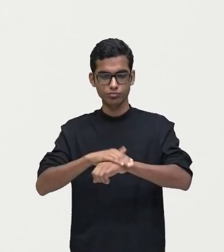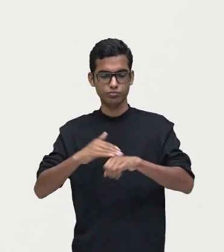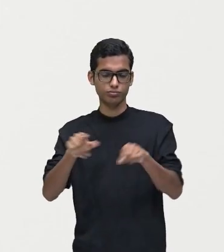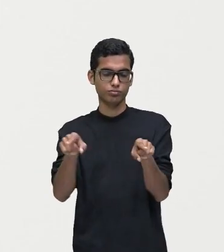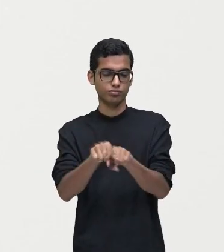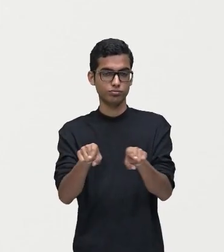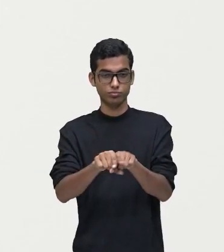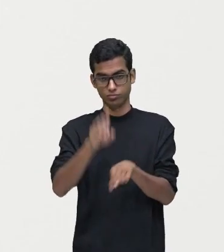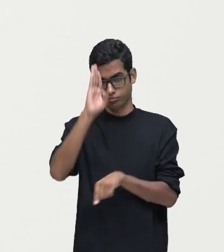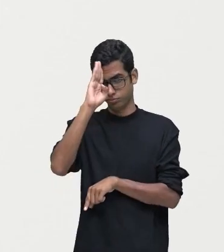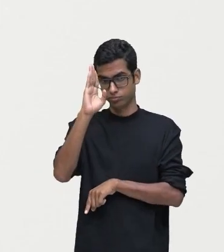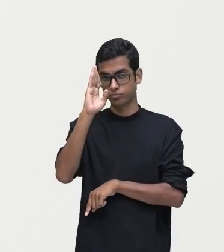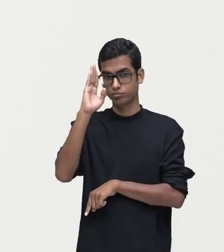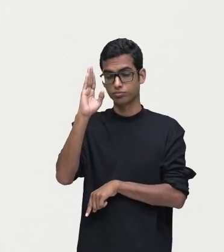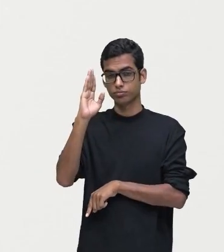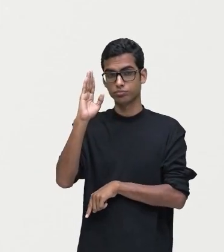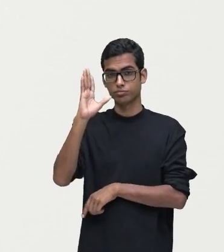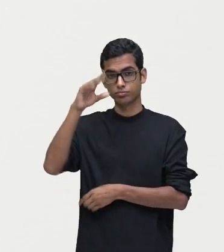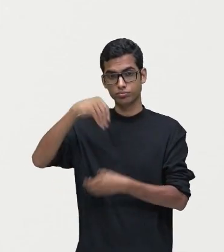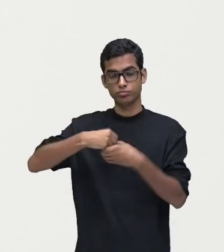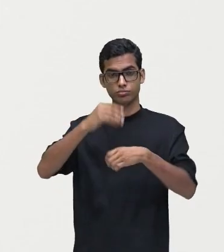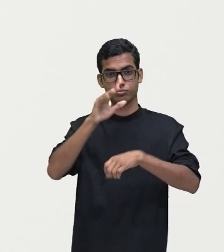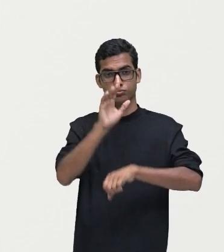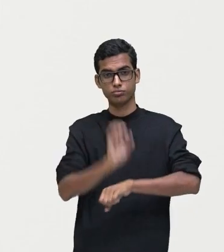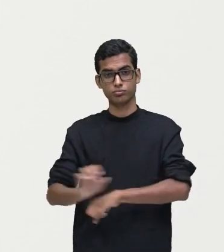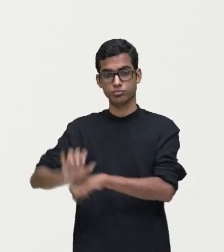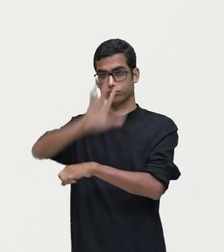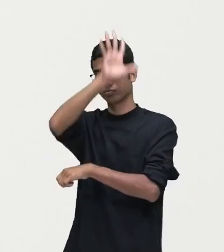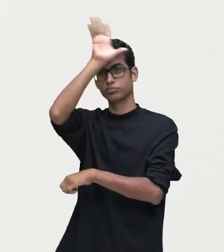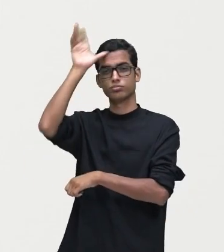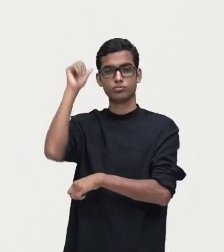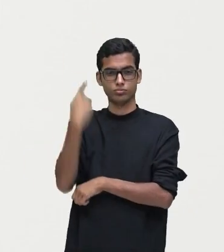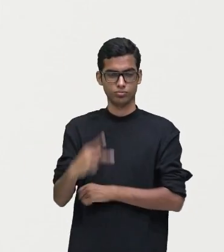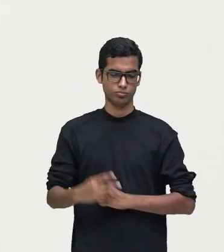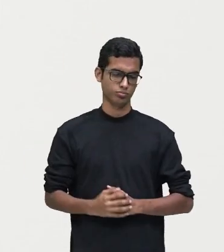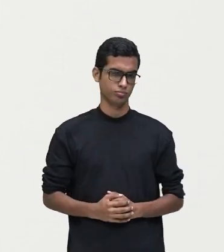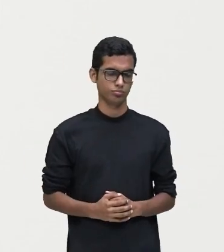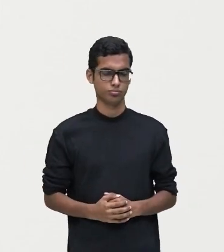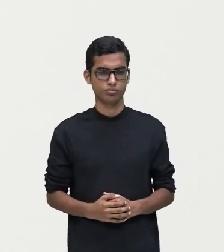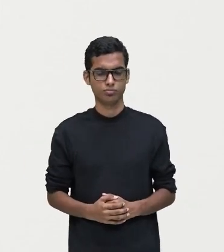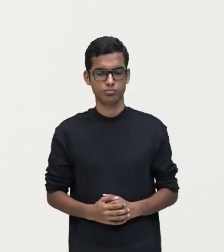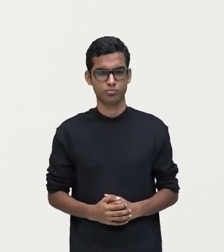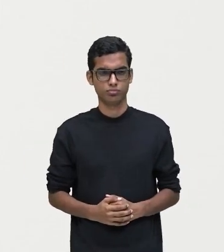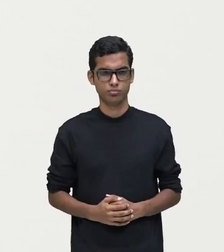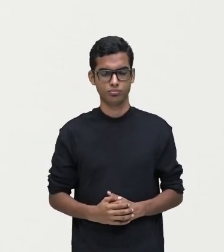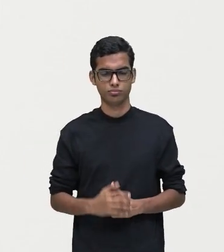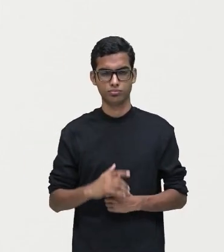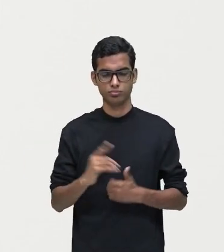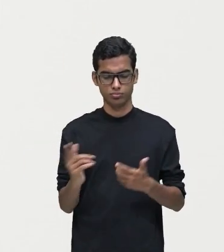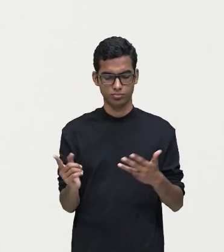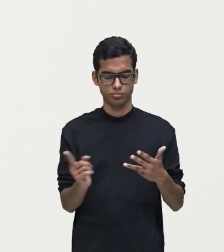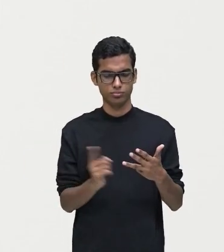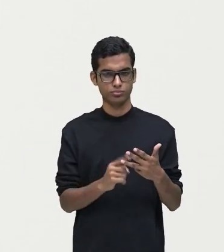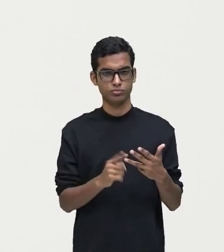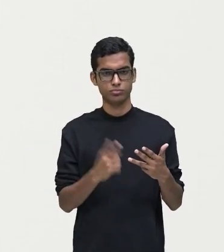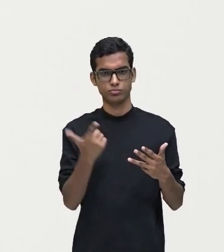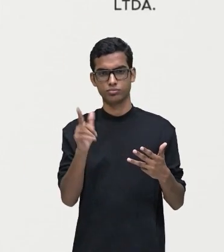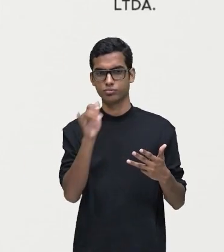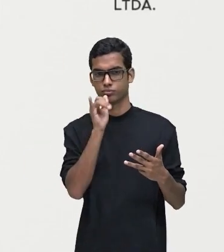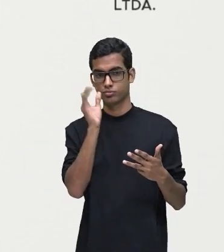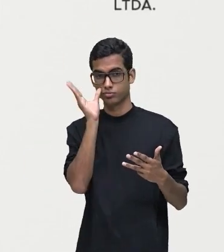E principalmente aqui no nosso estado, aqui no Amazonas, ok? Outra curiosidade, vamos adiante.